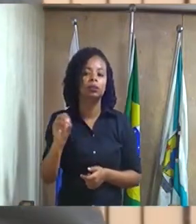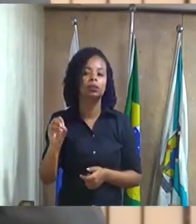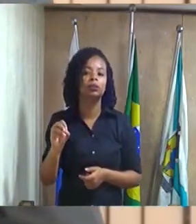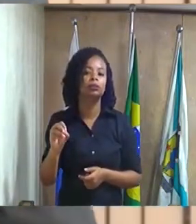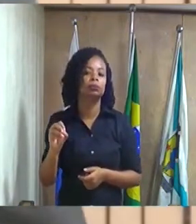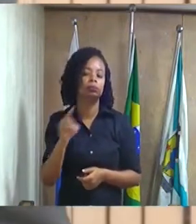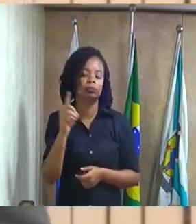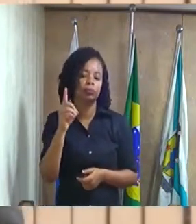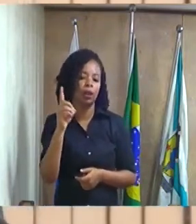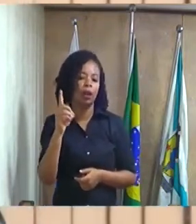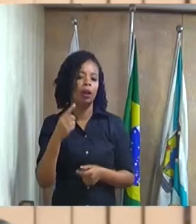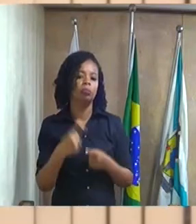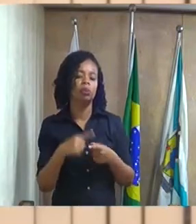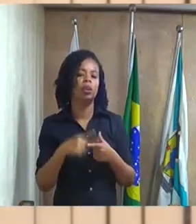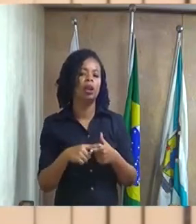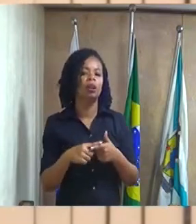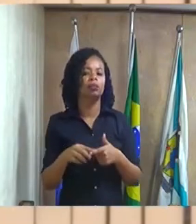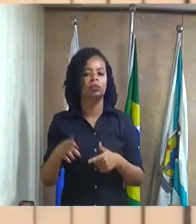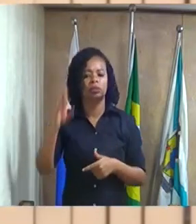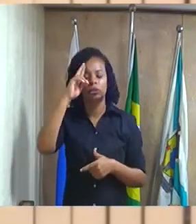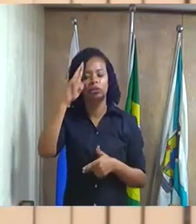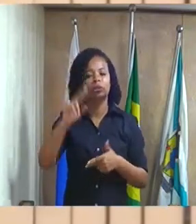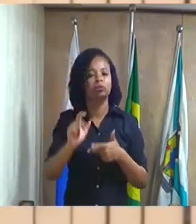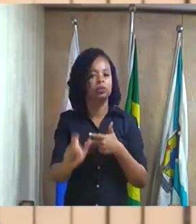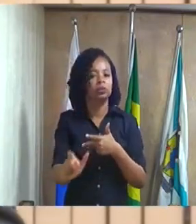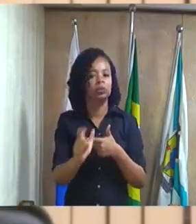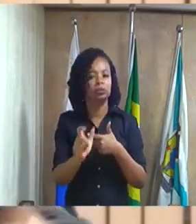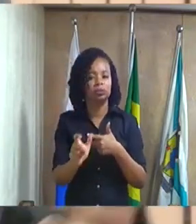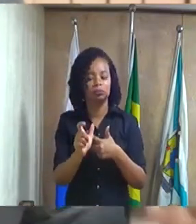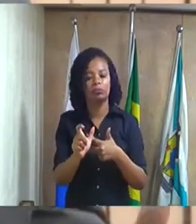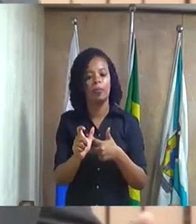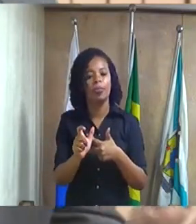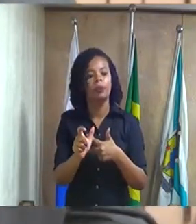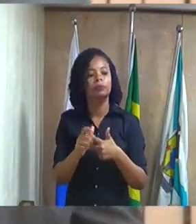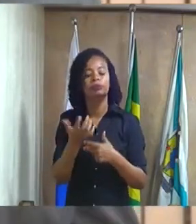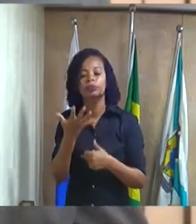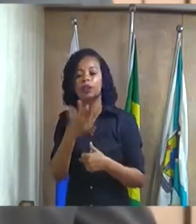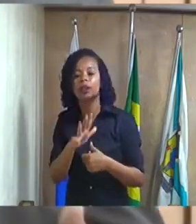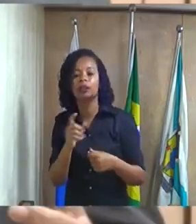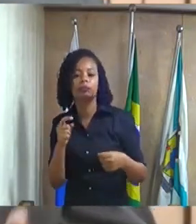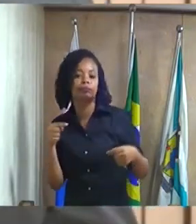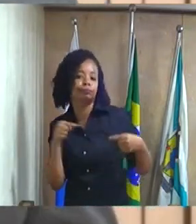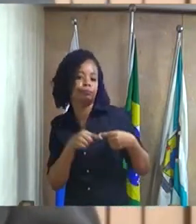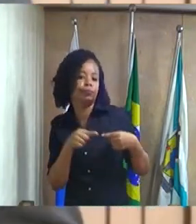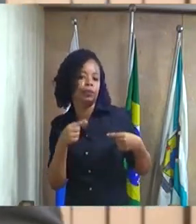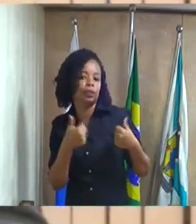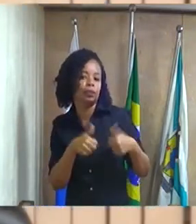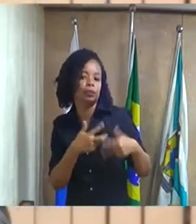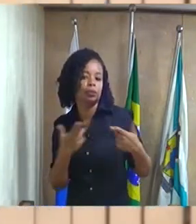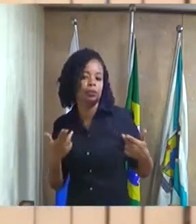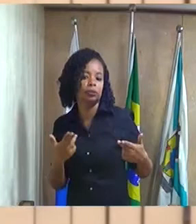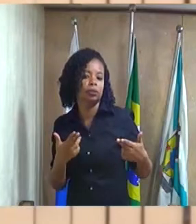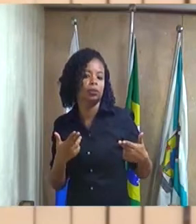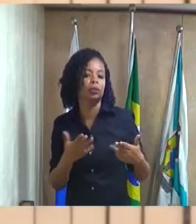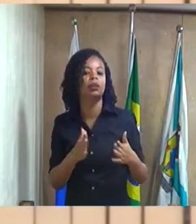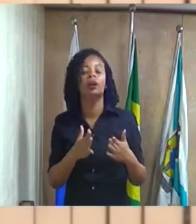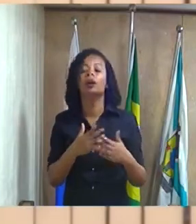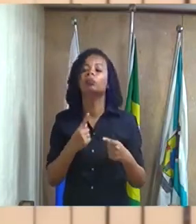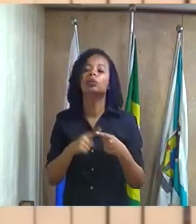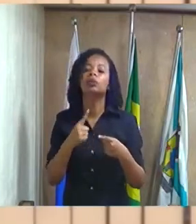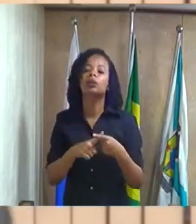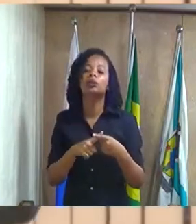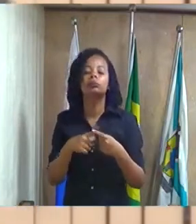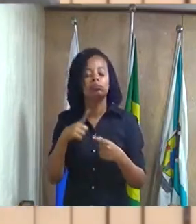isso aí nunca e nós temos outros órgãos primeiro para ser encaminhado para ser apurado e aí sim